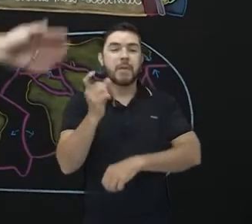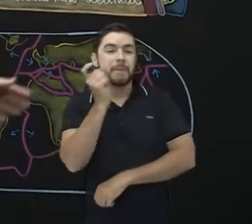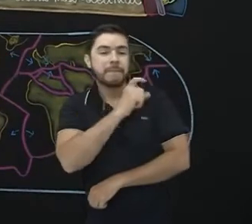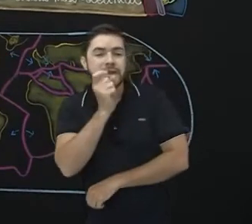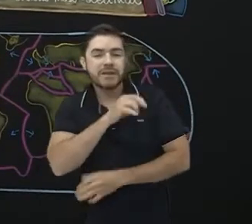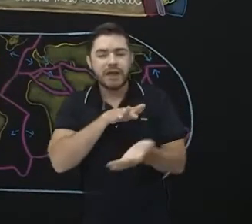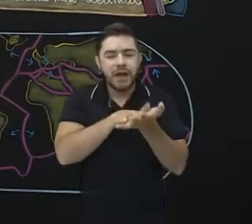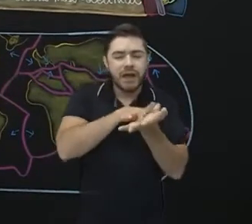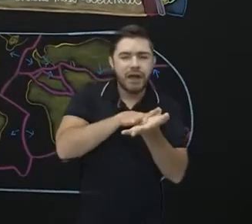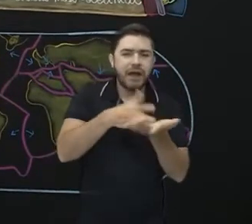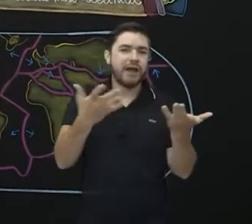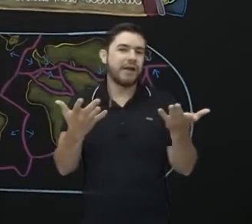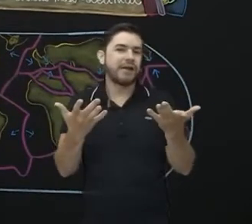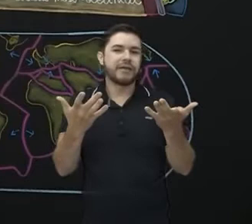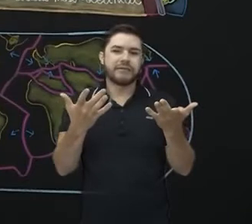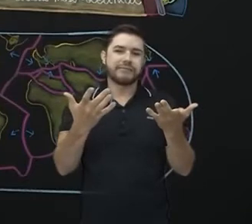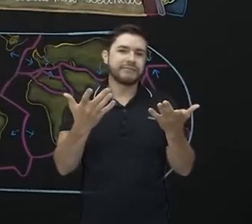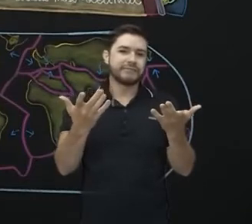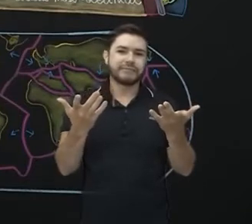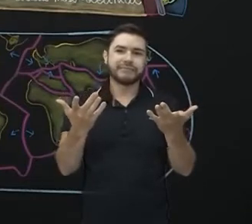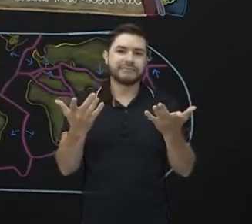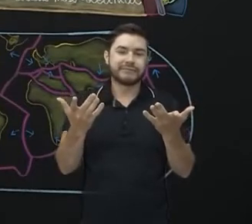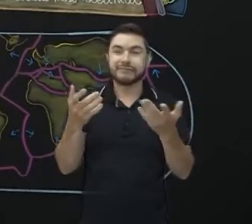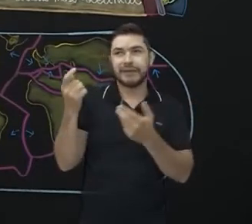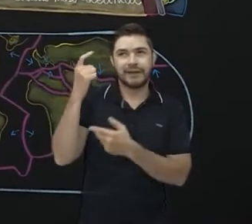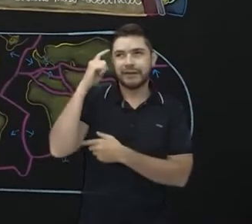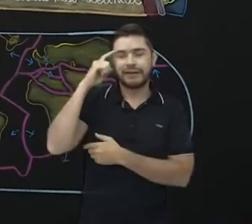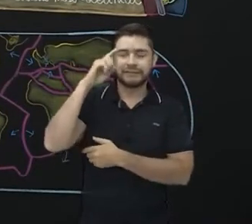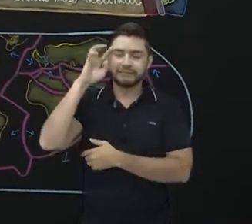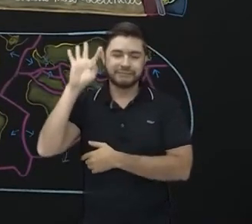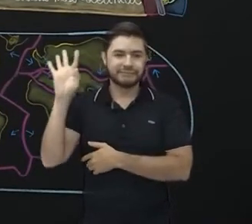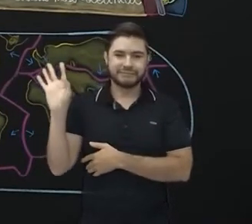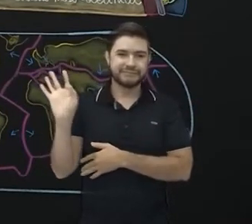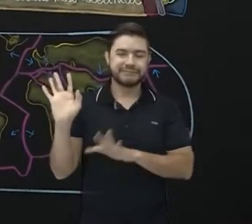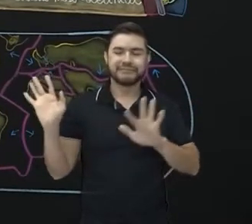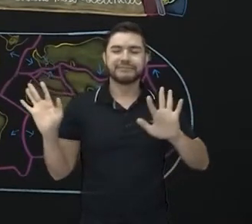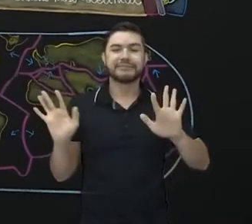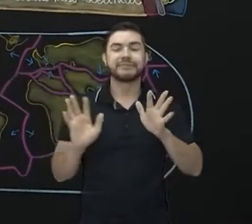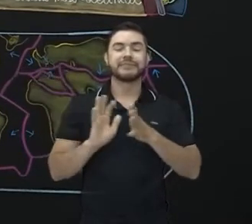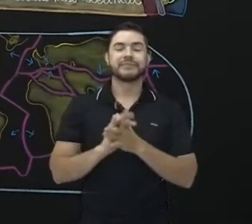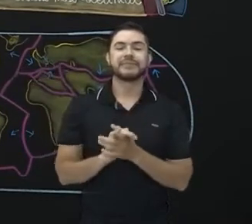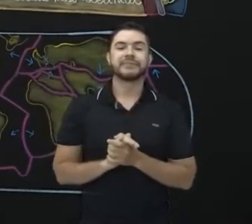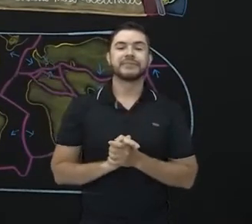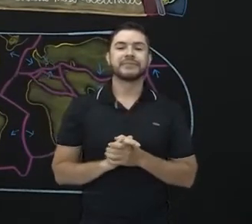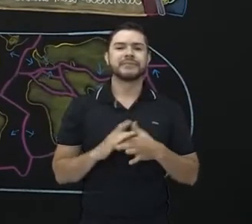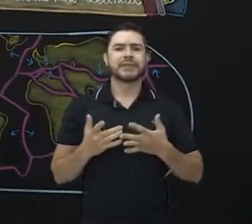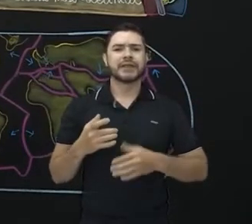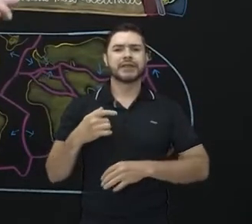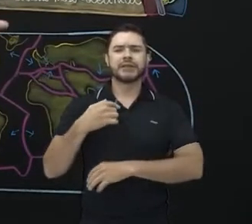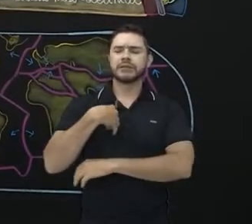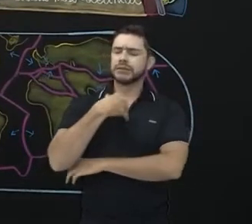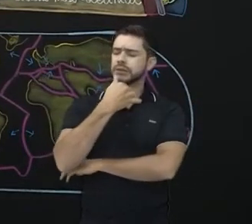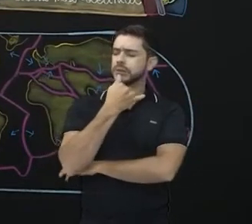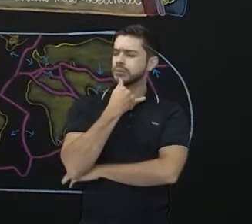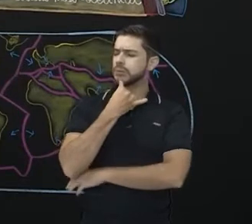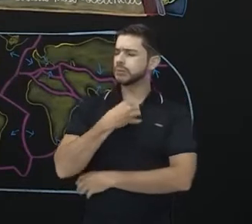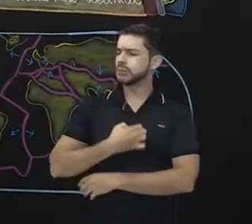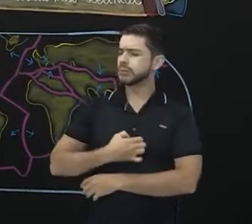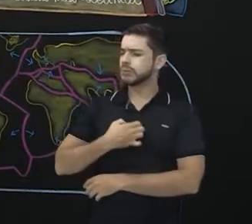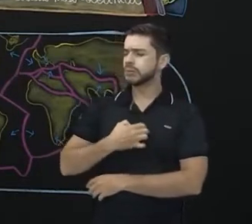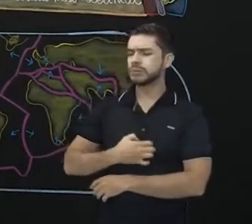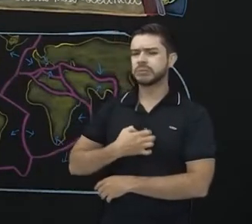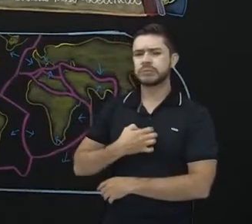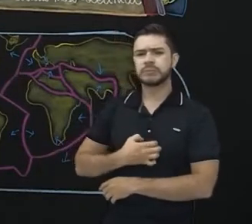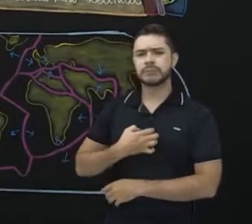ficção científica. Nem existia naquela época, mas vamos imaginar que fosse isso. Mas ele ficou extremamente chateado, porque ele